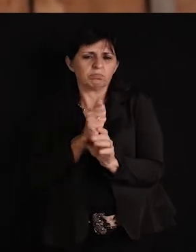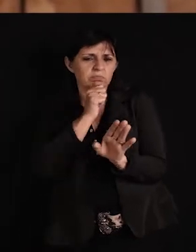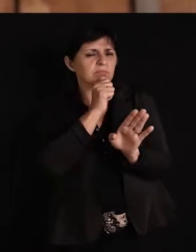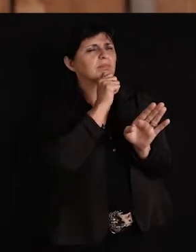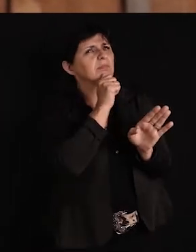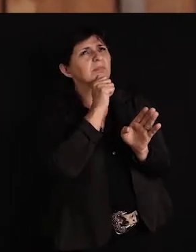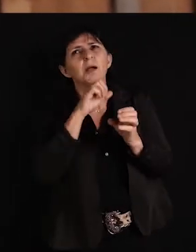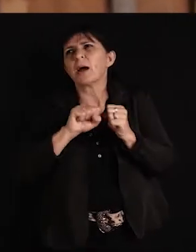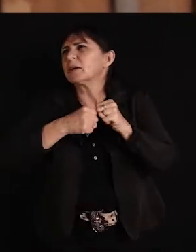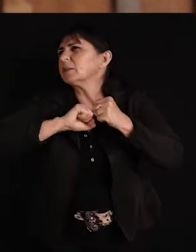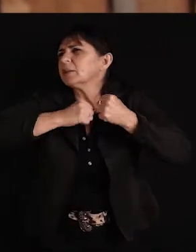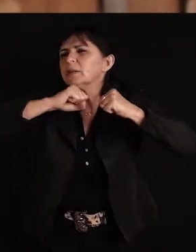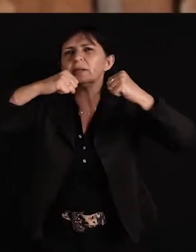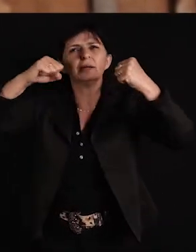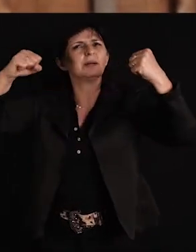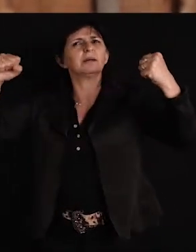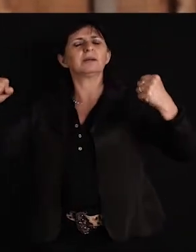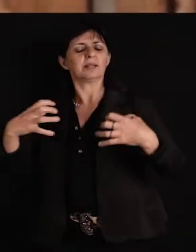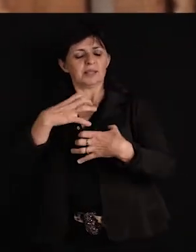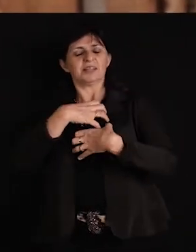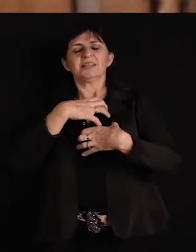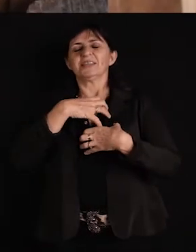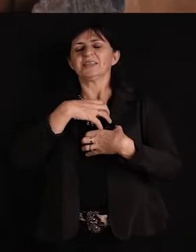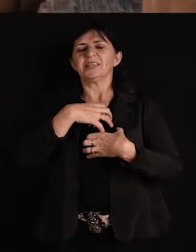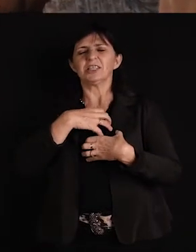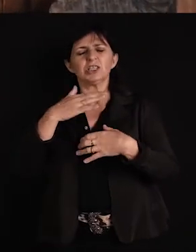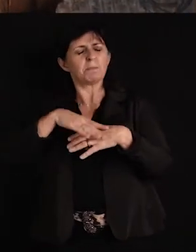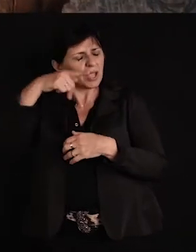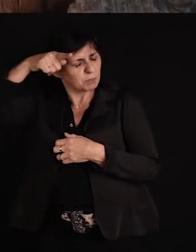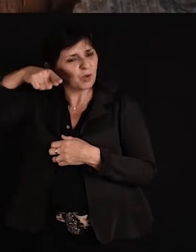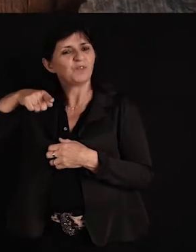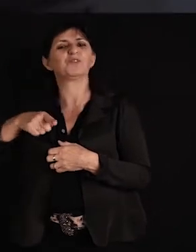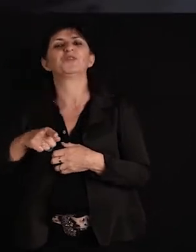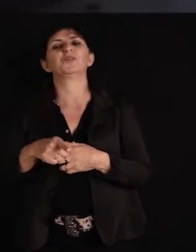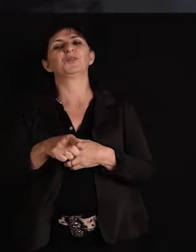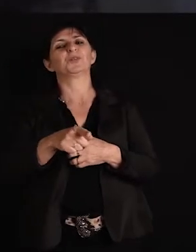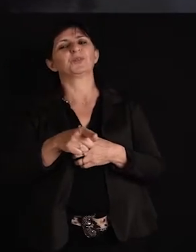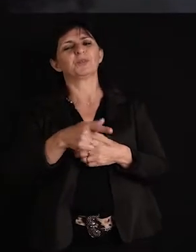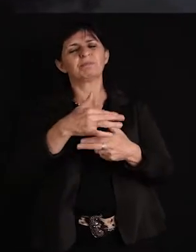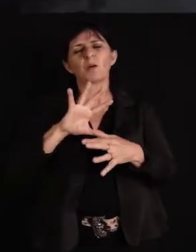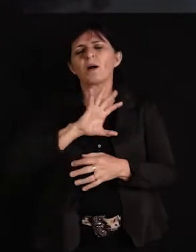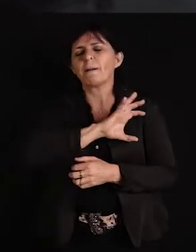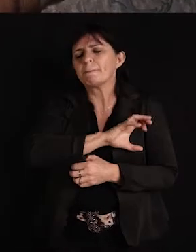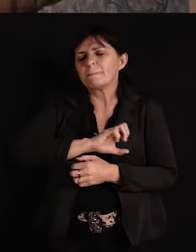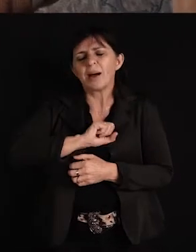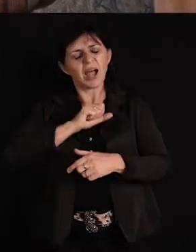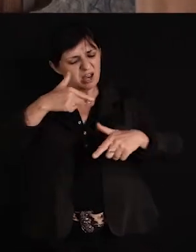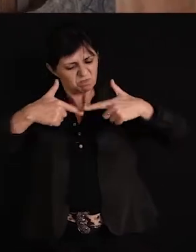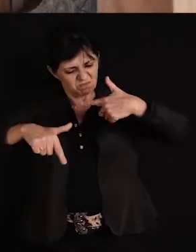a grandeza do sentir calou mais fundo, e o amor pelo